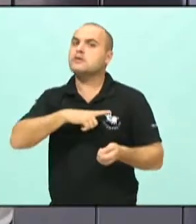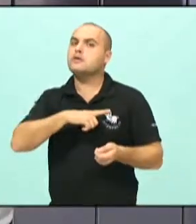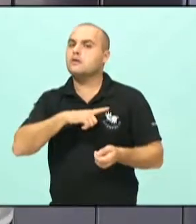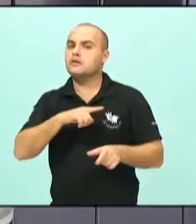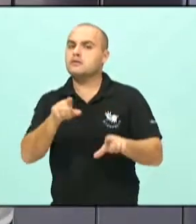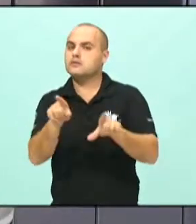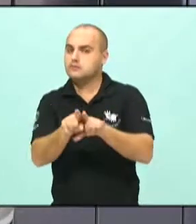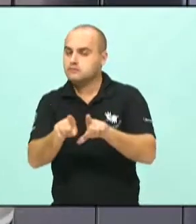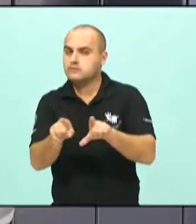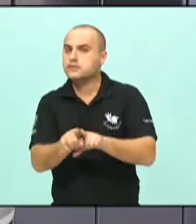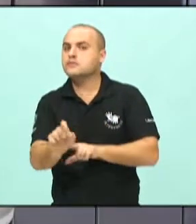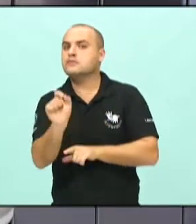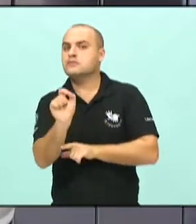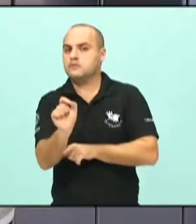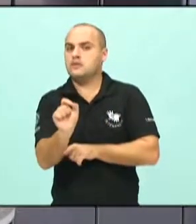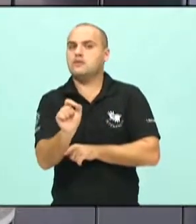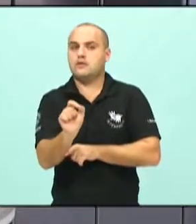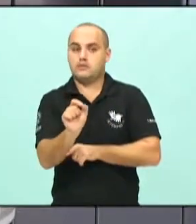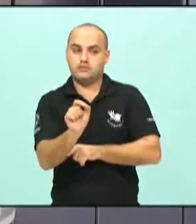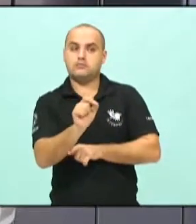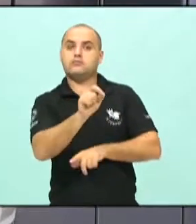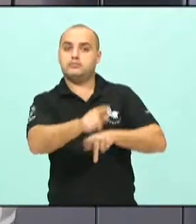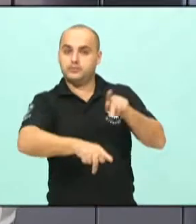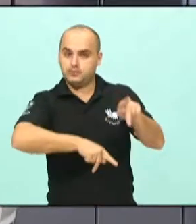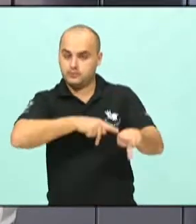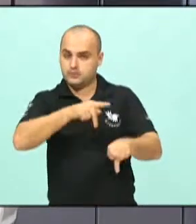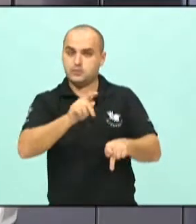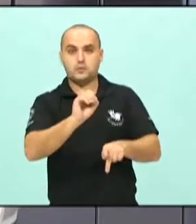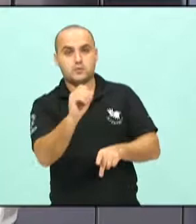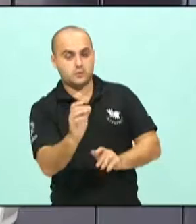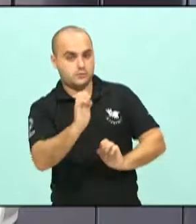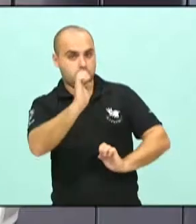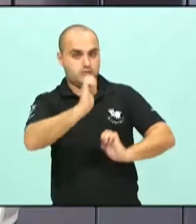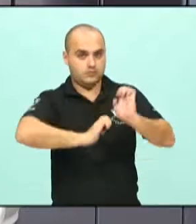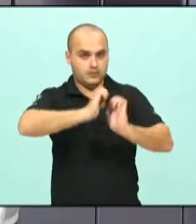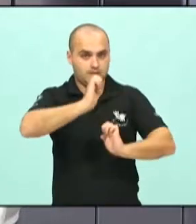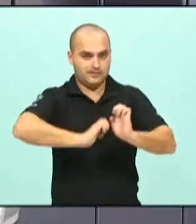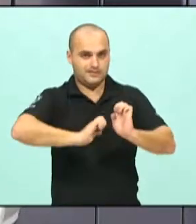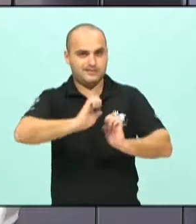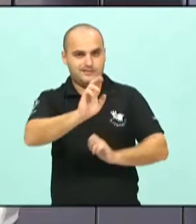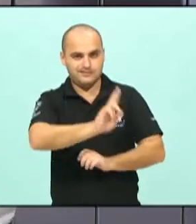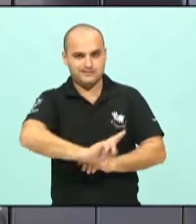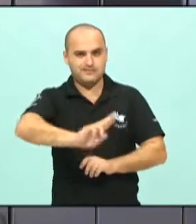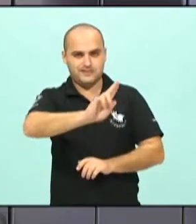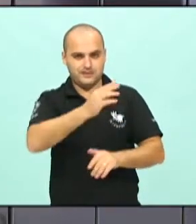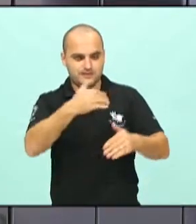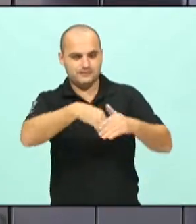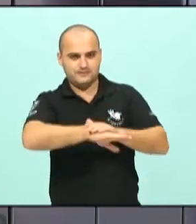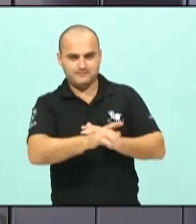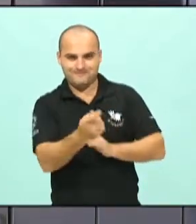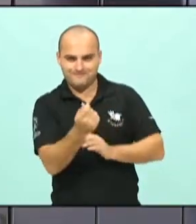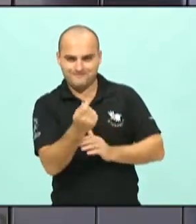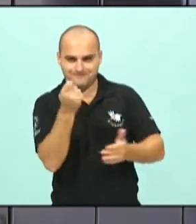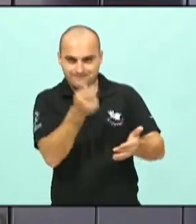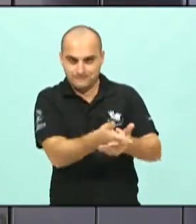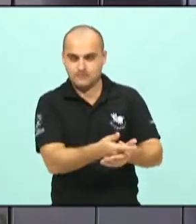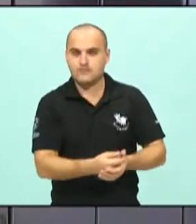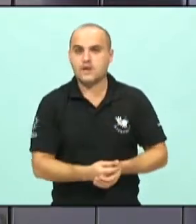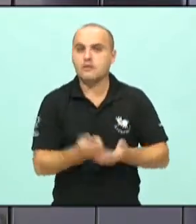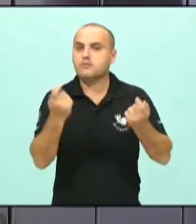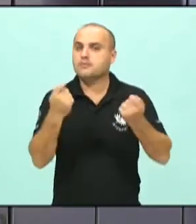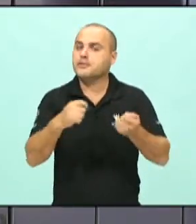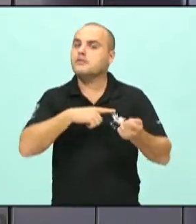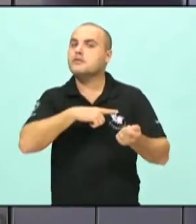aceitação da empresa que explora o estacionamento rotativo, no sentido de que